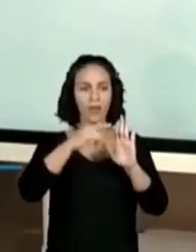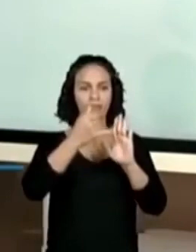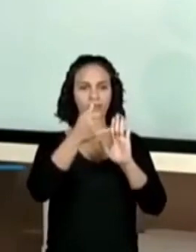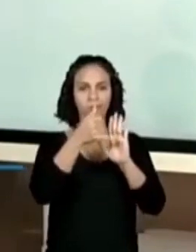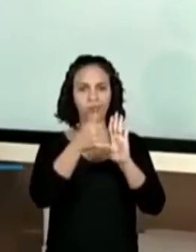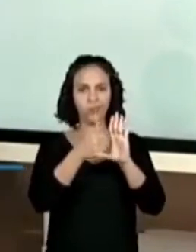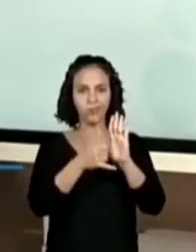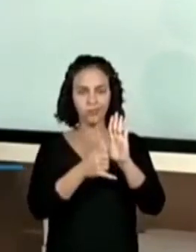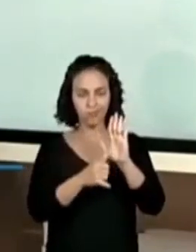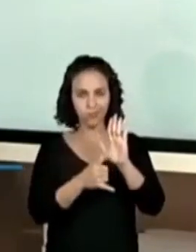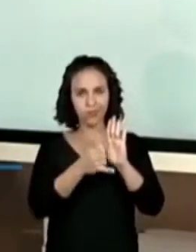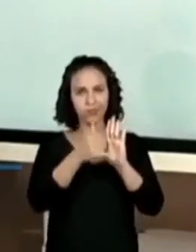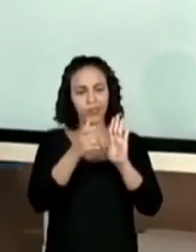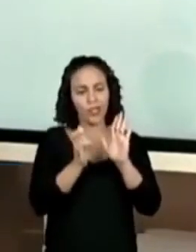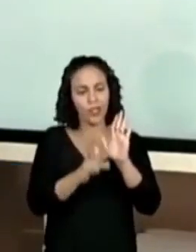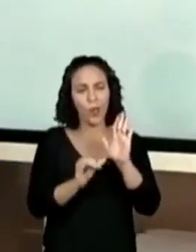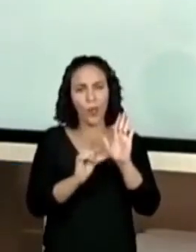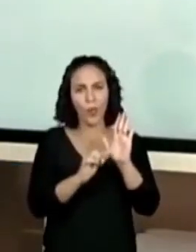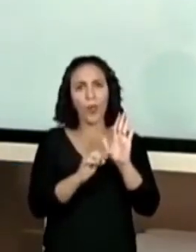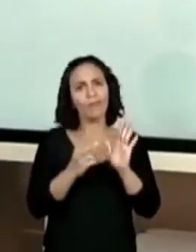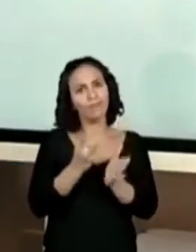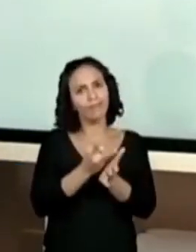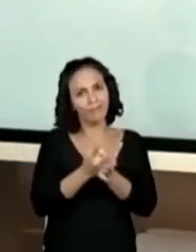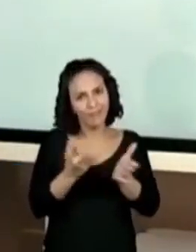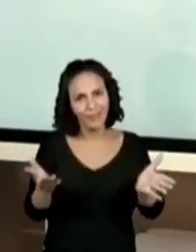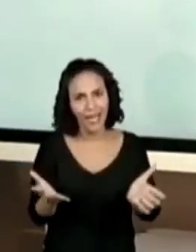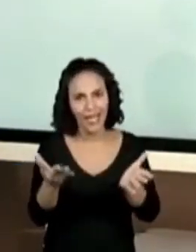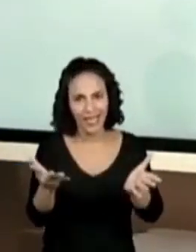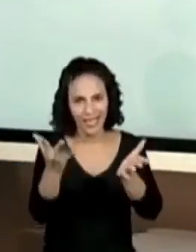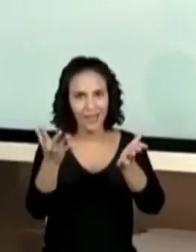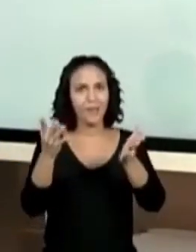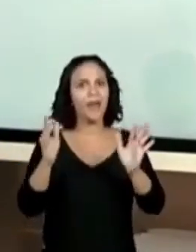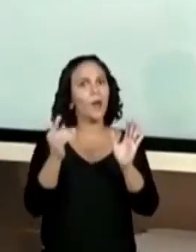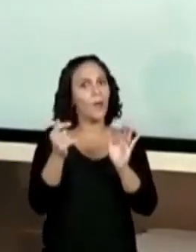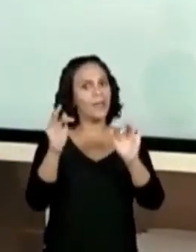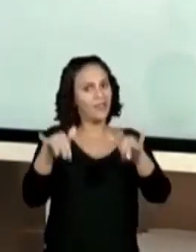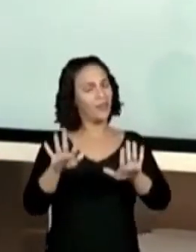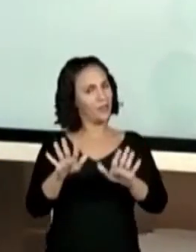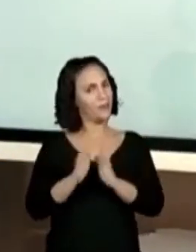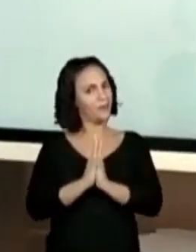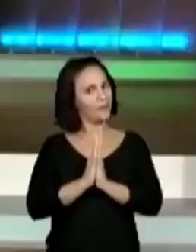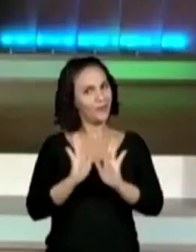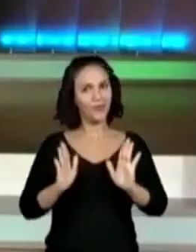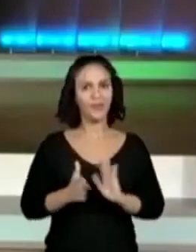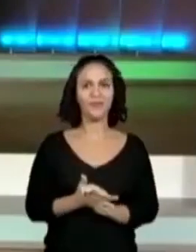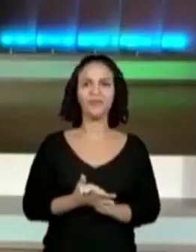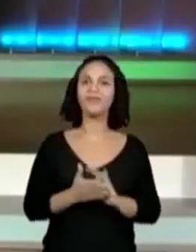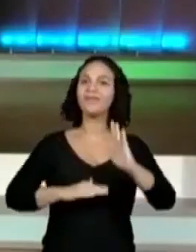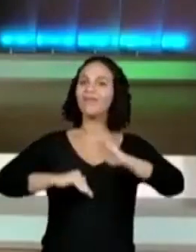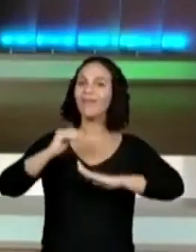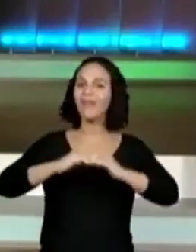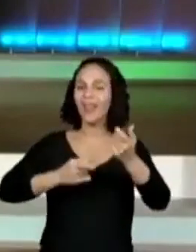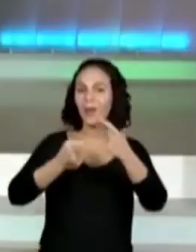animação para os nossos estudantes. Então, eu começo com as habilidades da aula de hoje.